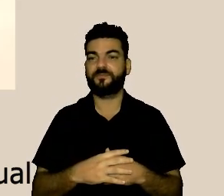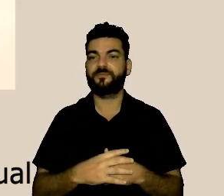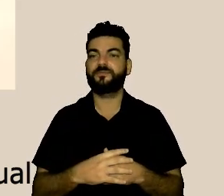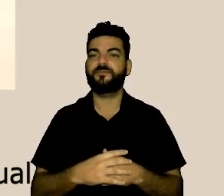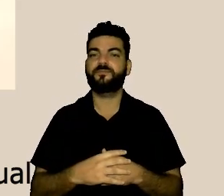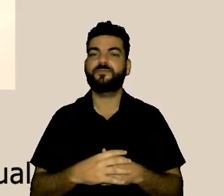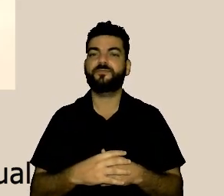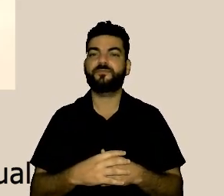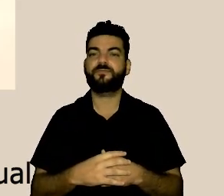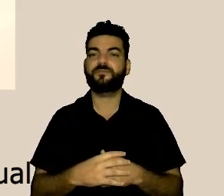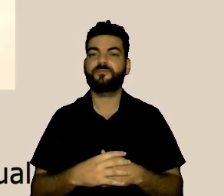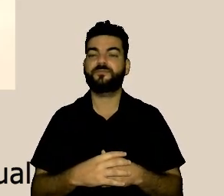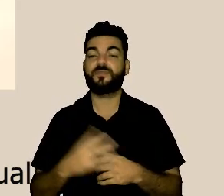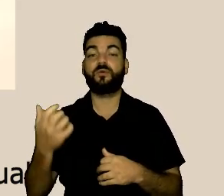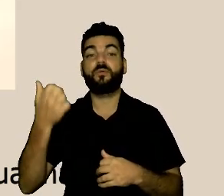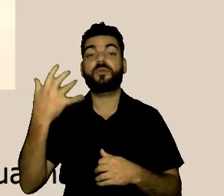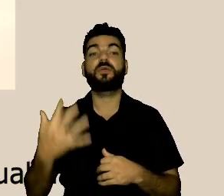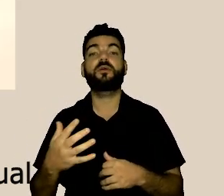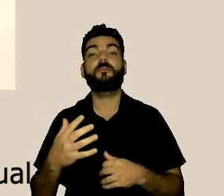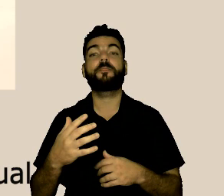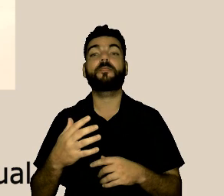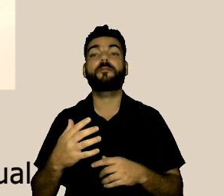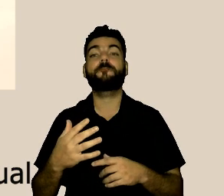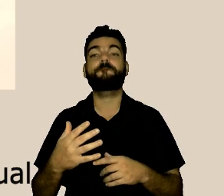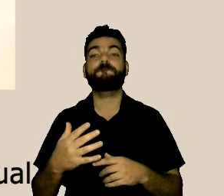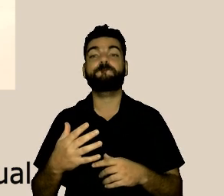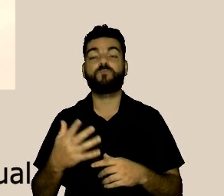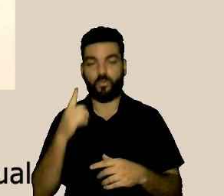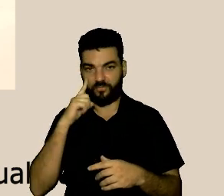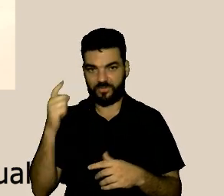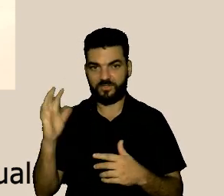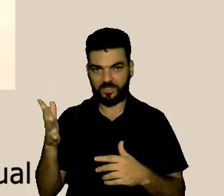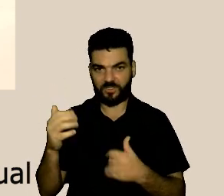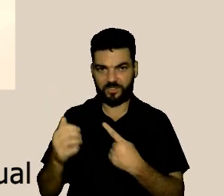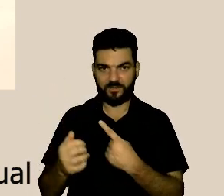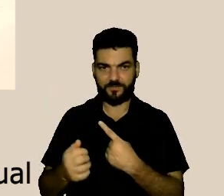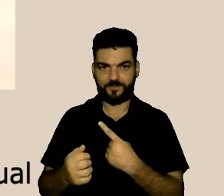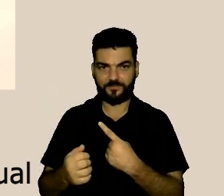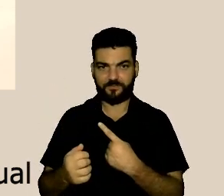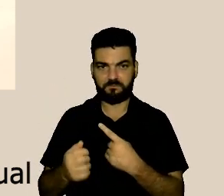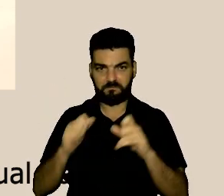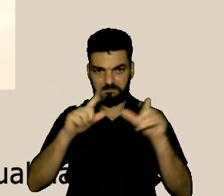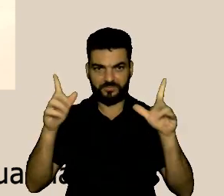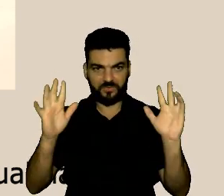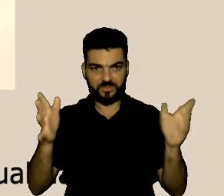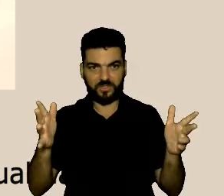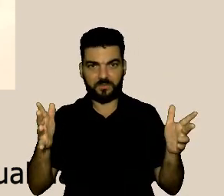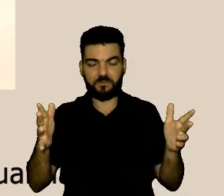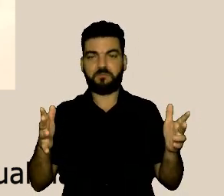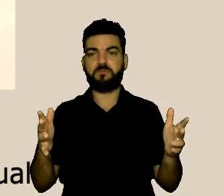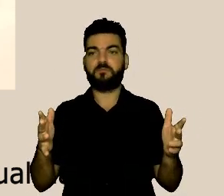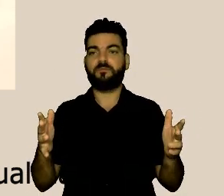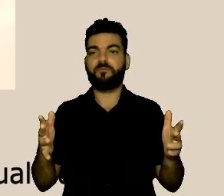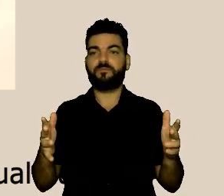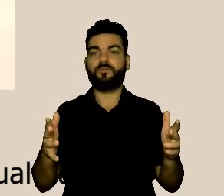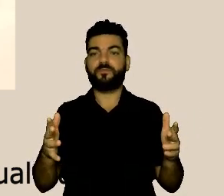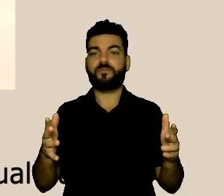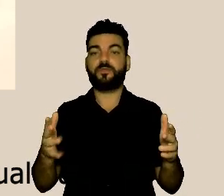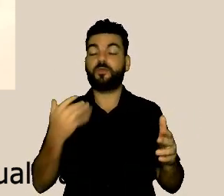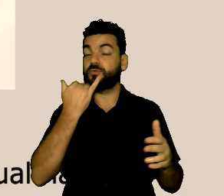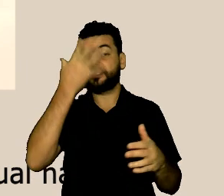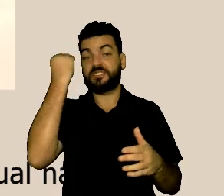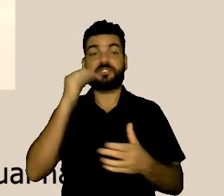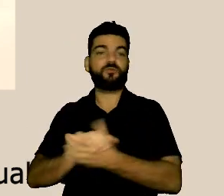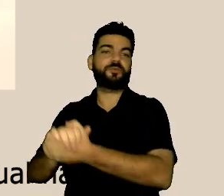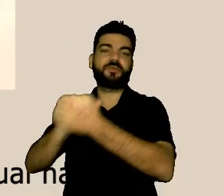eu vou falar o que que hoje, vocês estão vendo, todos estão vendo, eu desculpa, eu não cumprimentei a